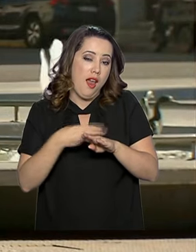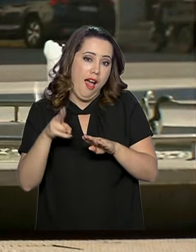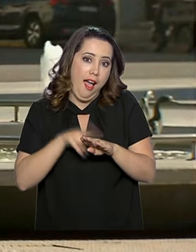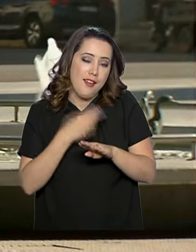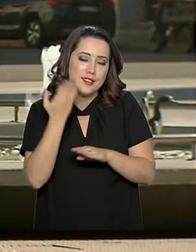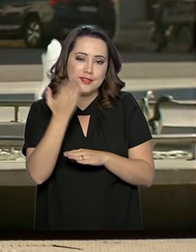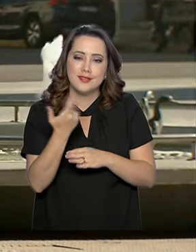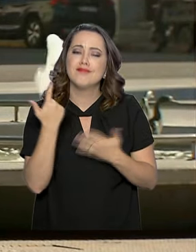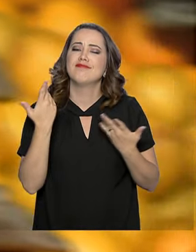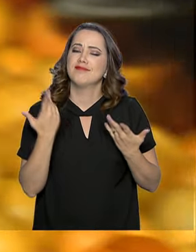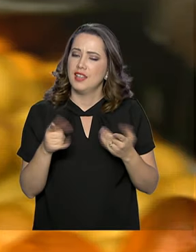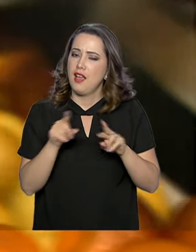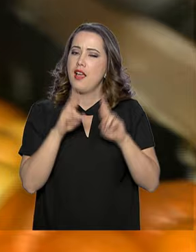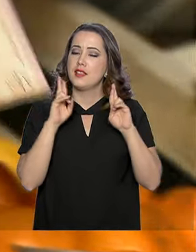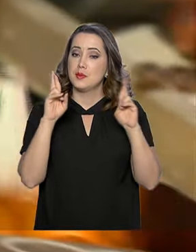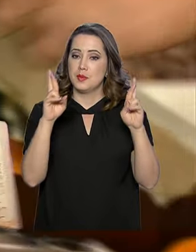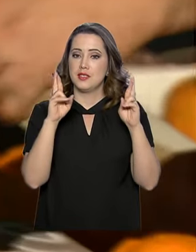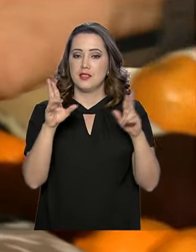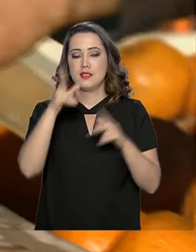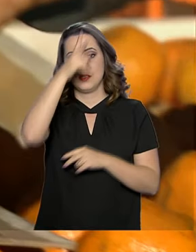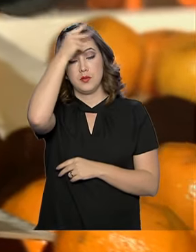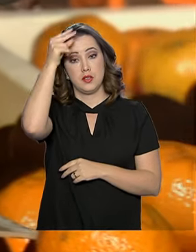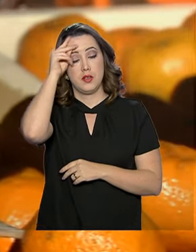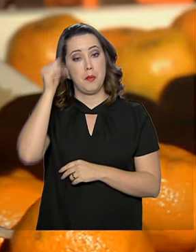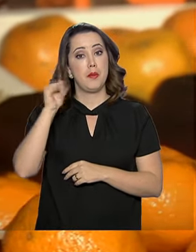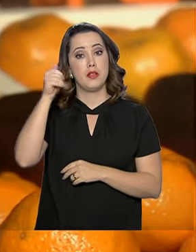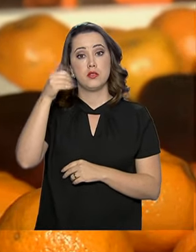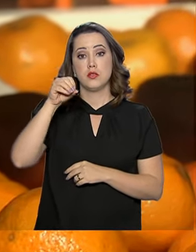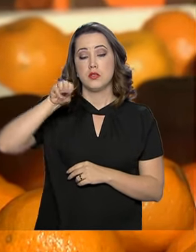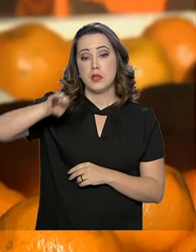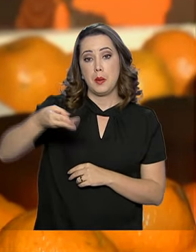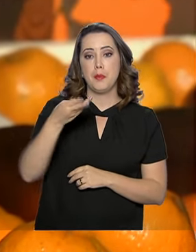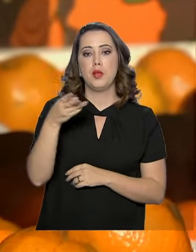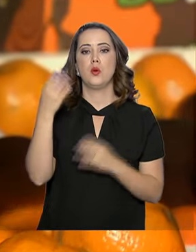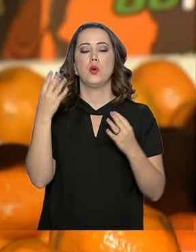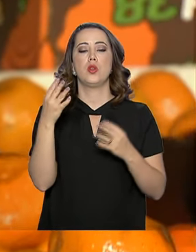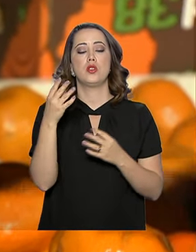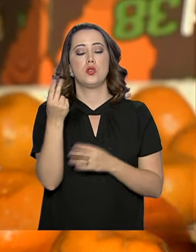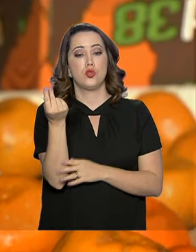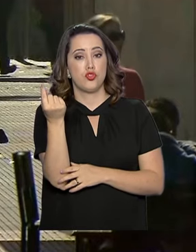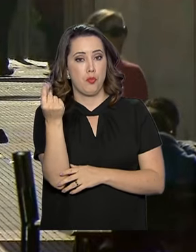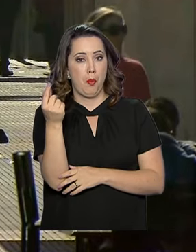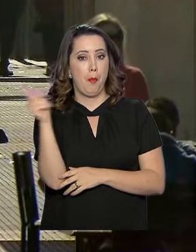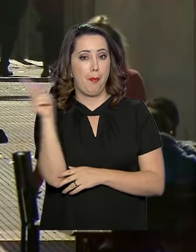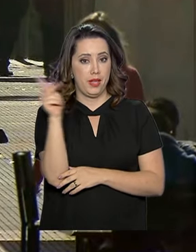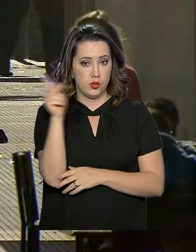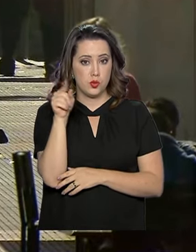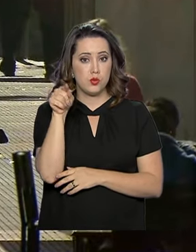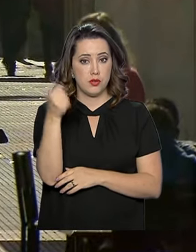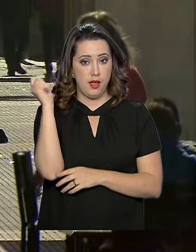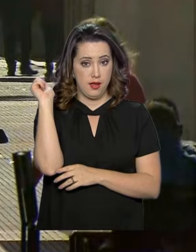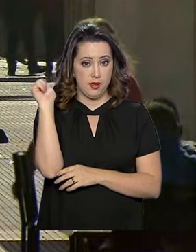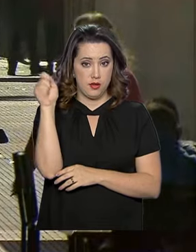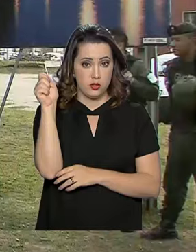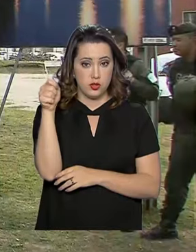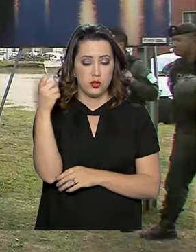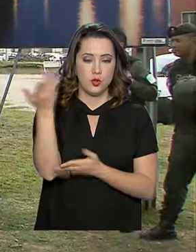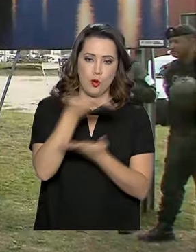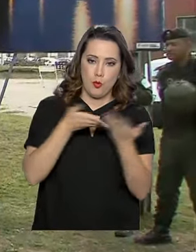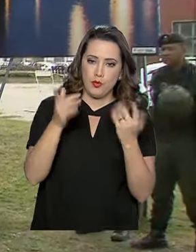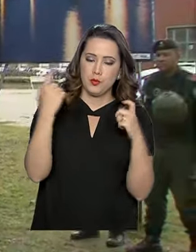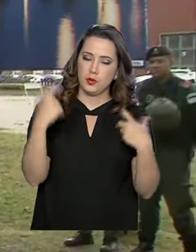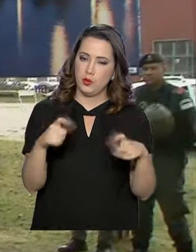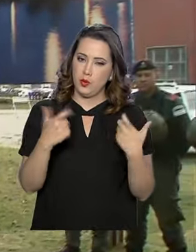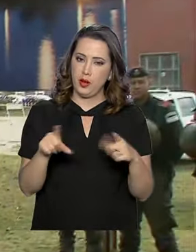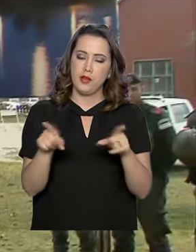prefeitura é que mais de 100 milhões de pesos argentinos movimentem a economia local durante o encontro internacional. A